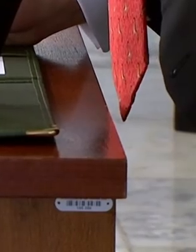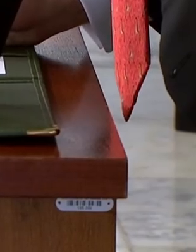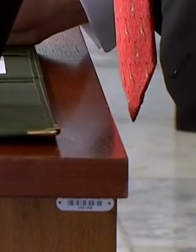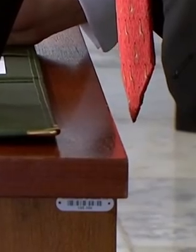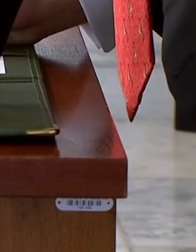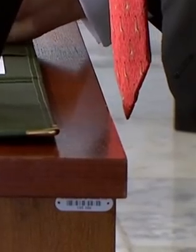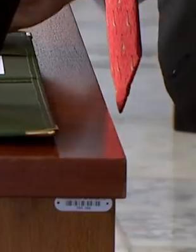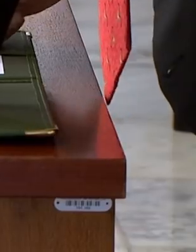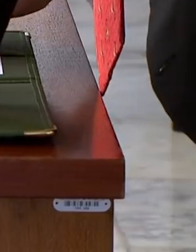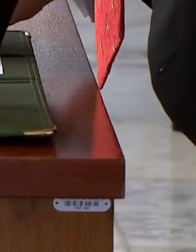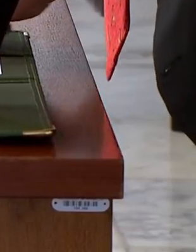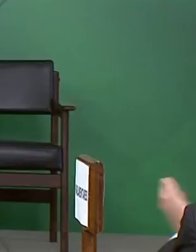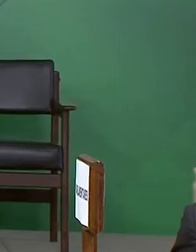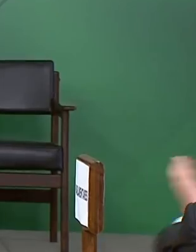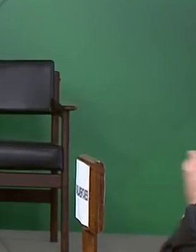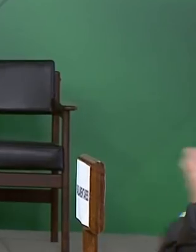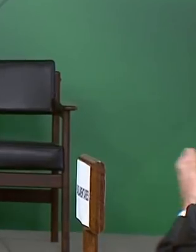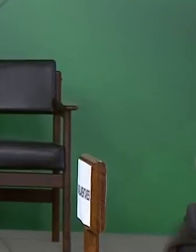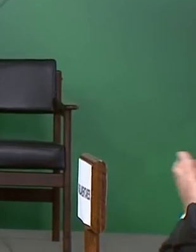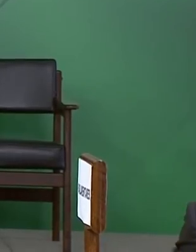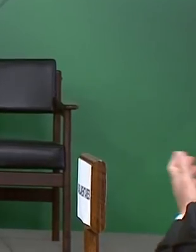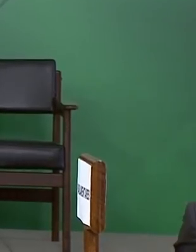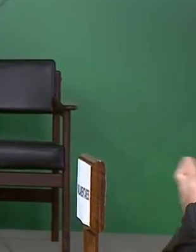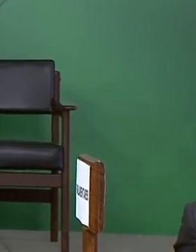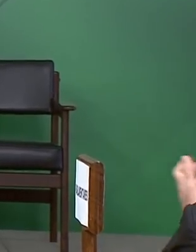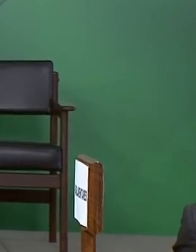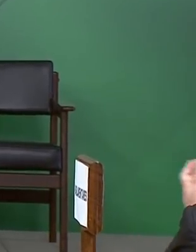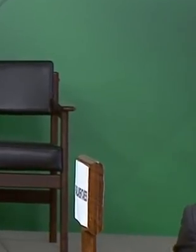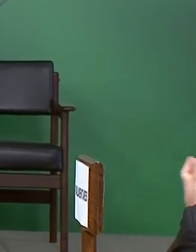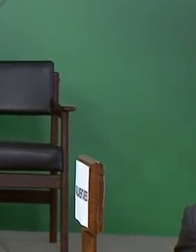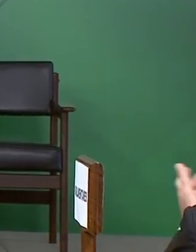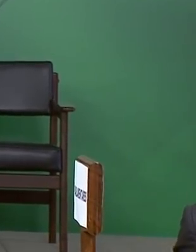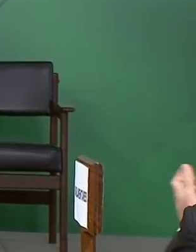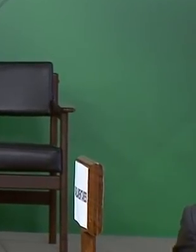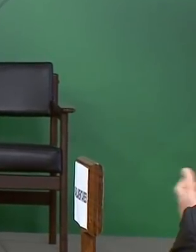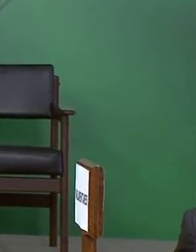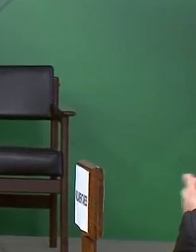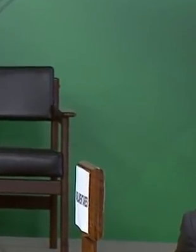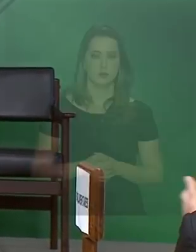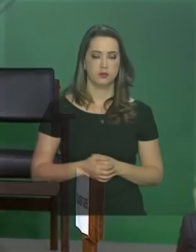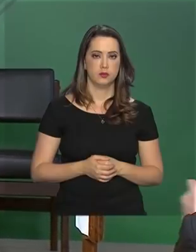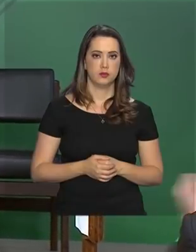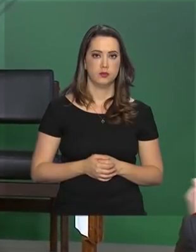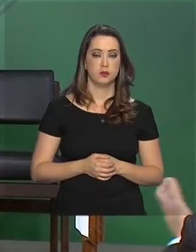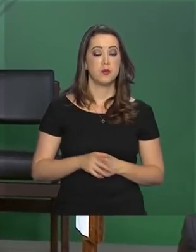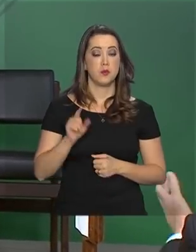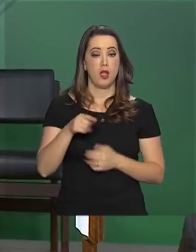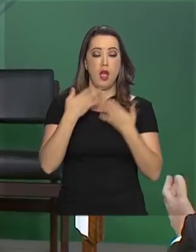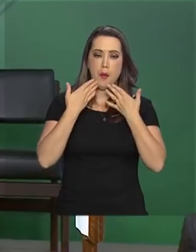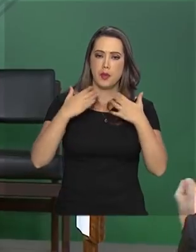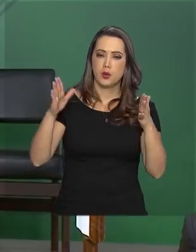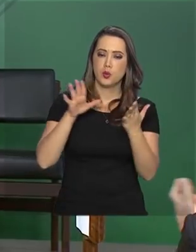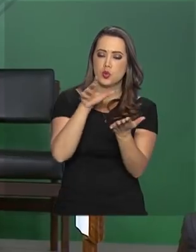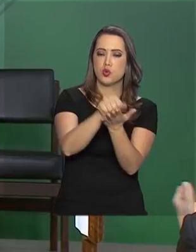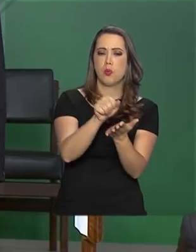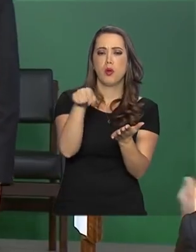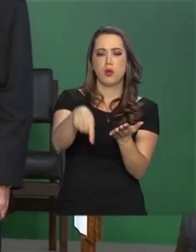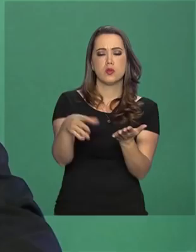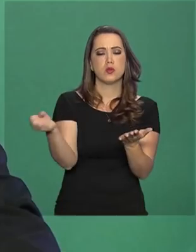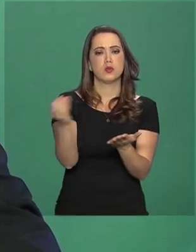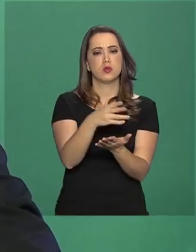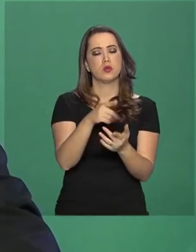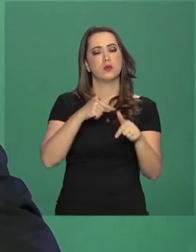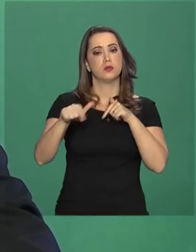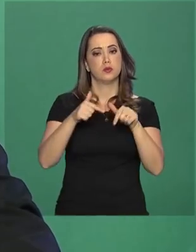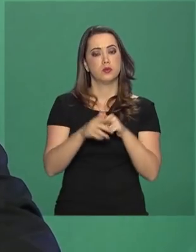Ministério. Esse foi o recado do novo ministro da Educação, Abraham Vaintrago, em discurso de posse no novo cargo.